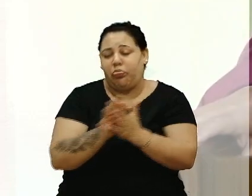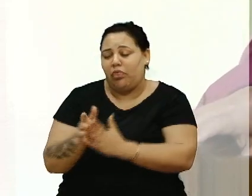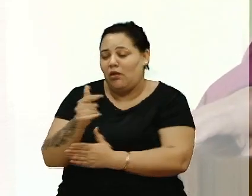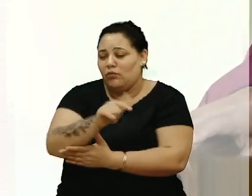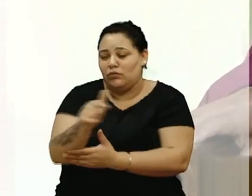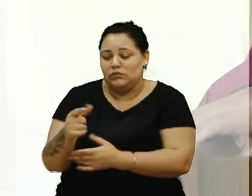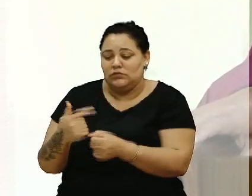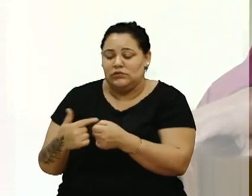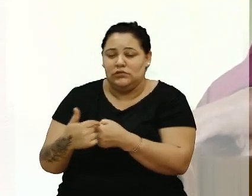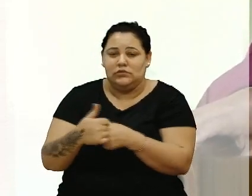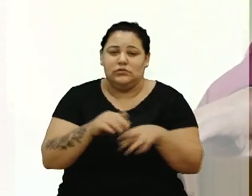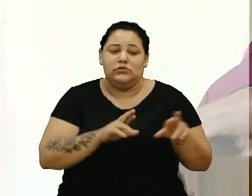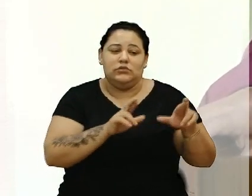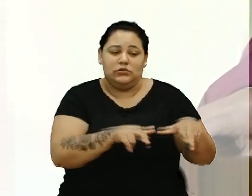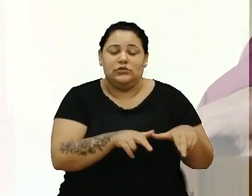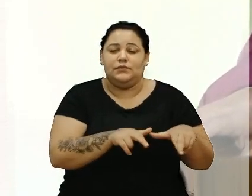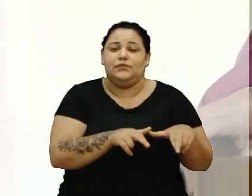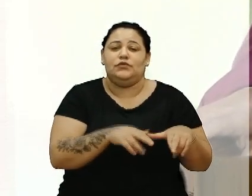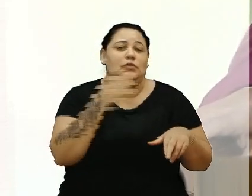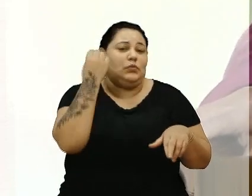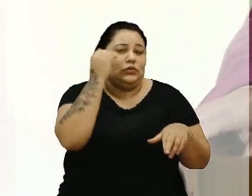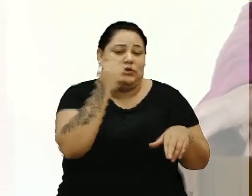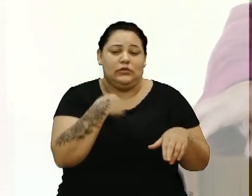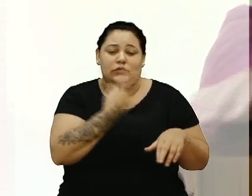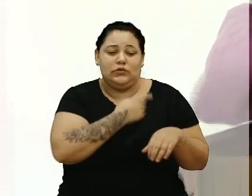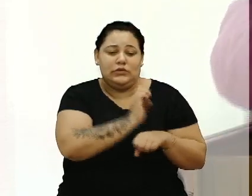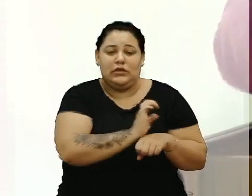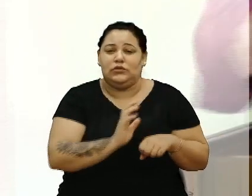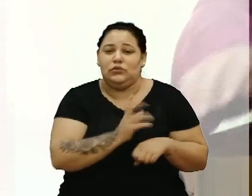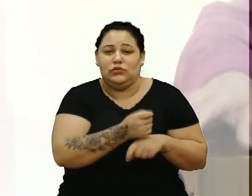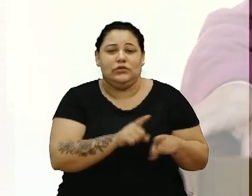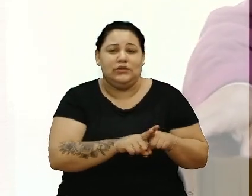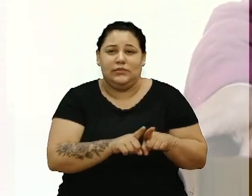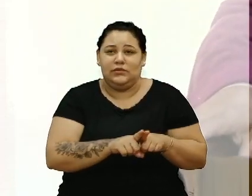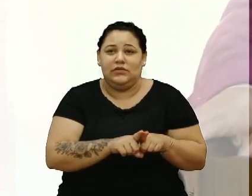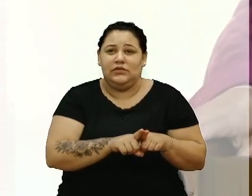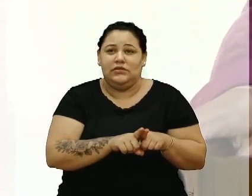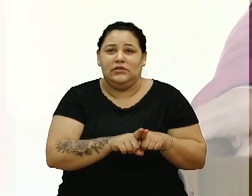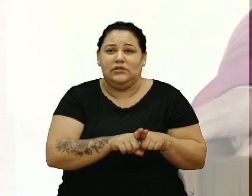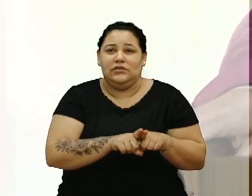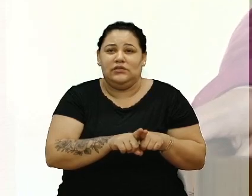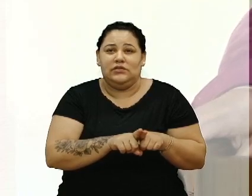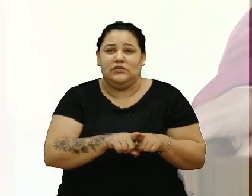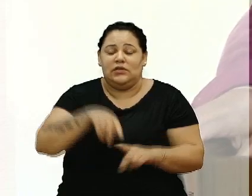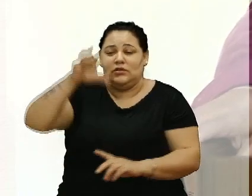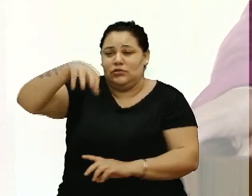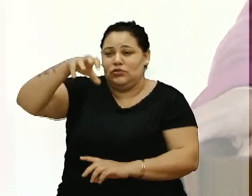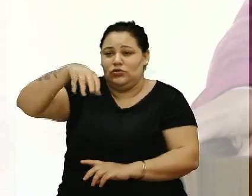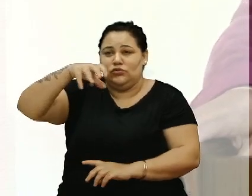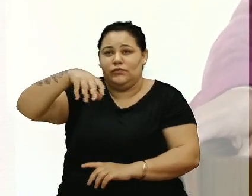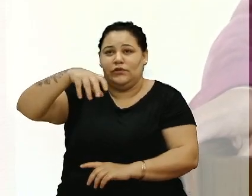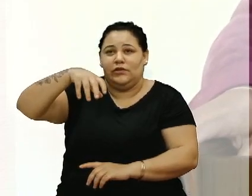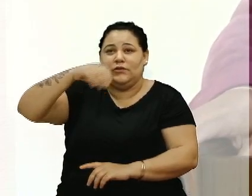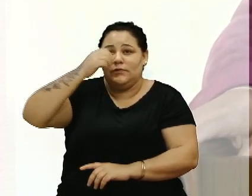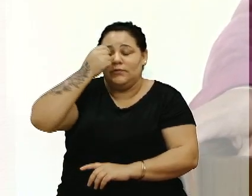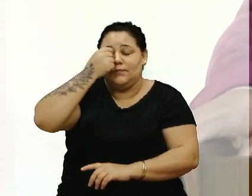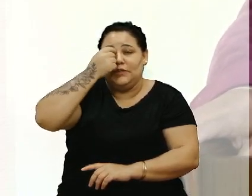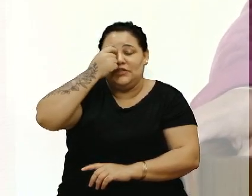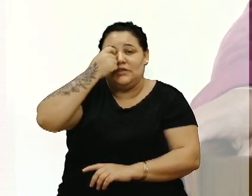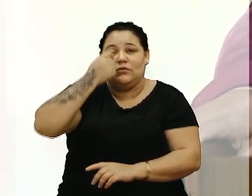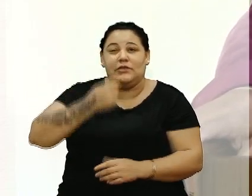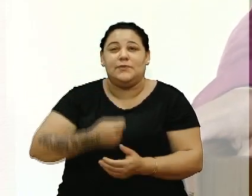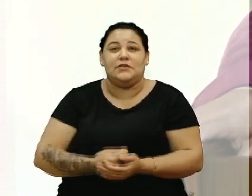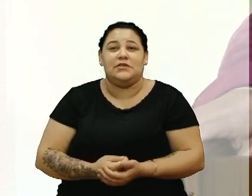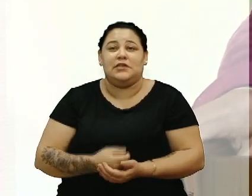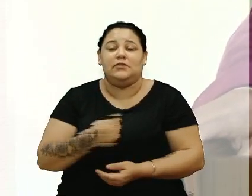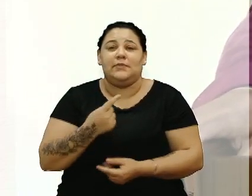da grande Porto Alegre, do nosso estado todo, ainda não terminou, a chuva volta. A chuva volta. É isso que a